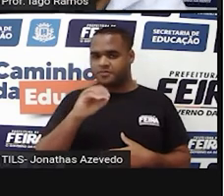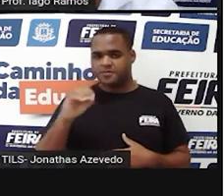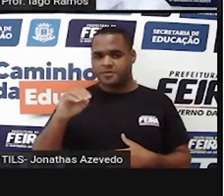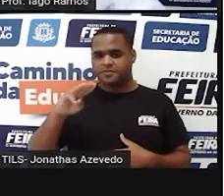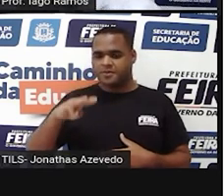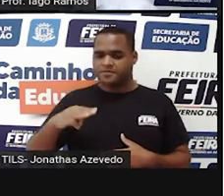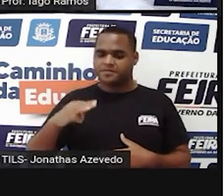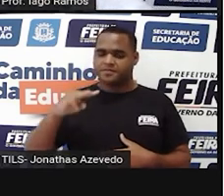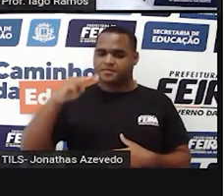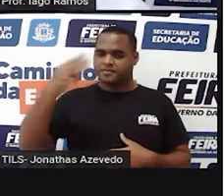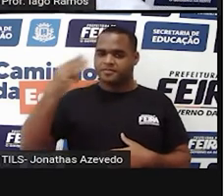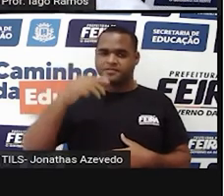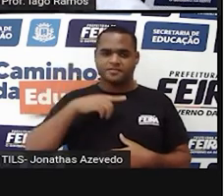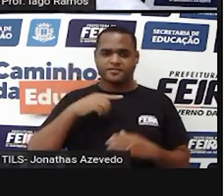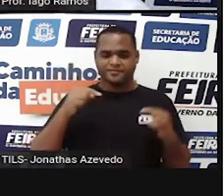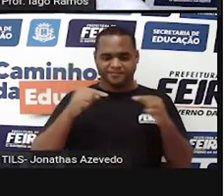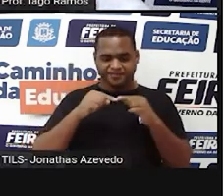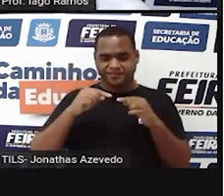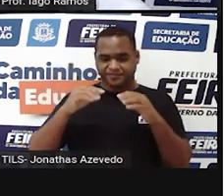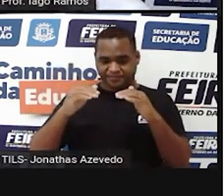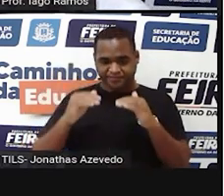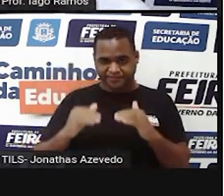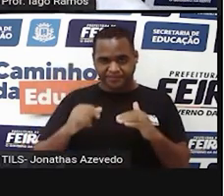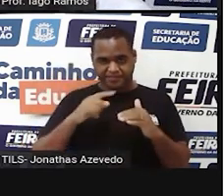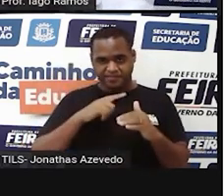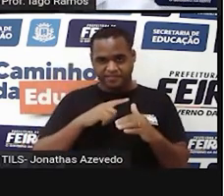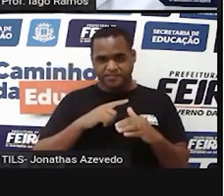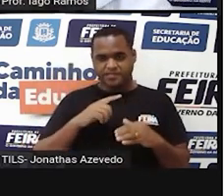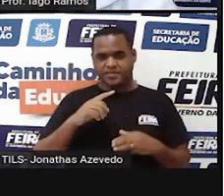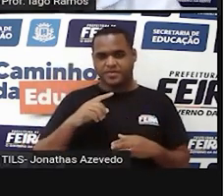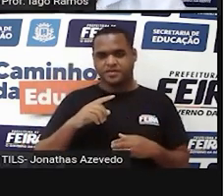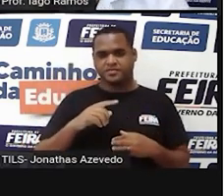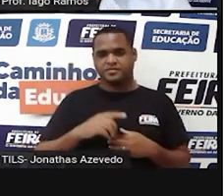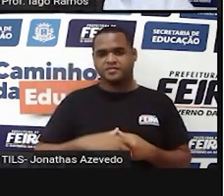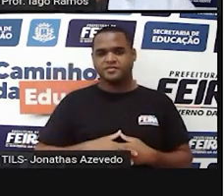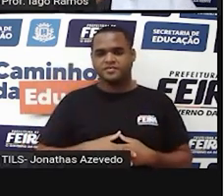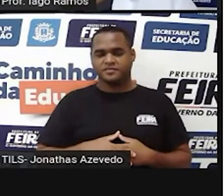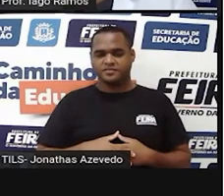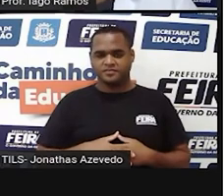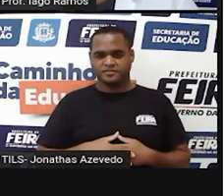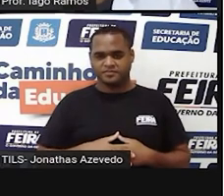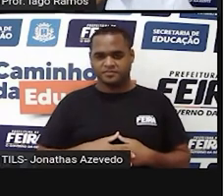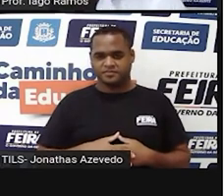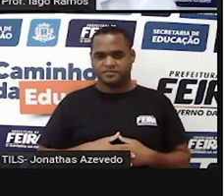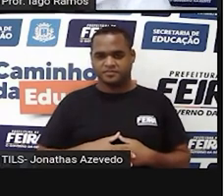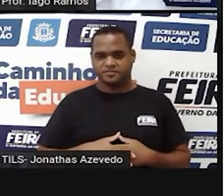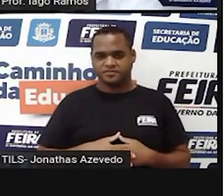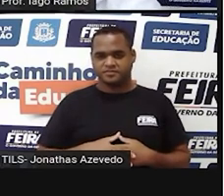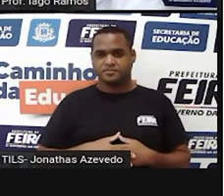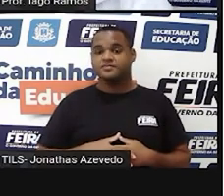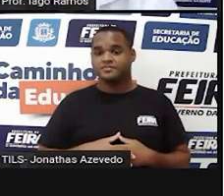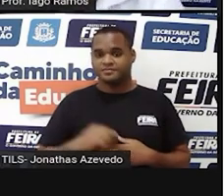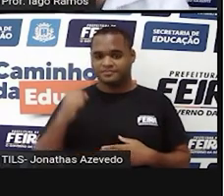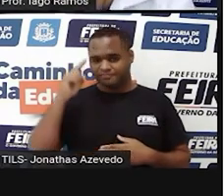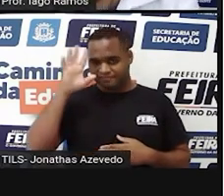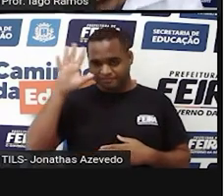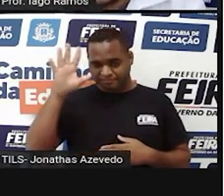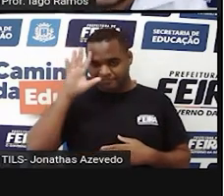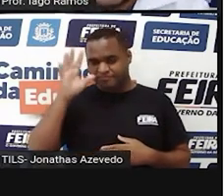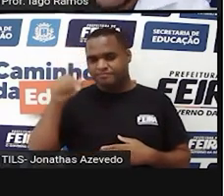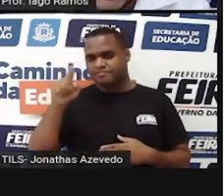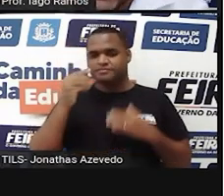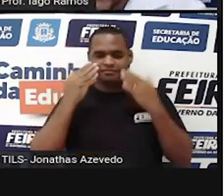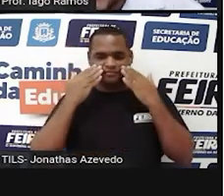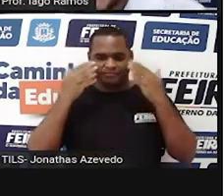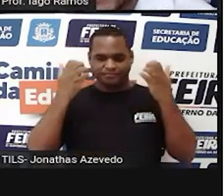cúbicos. E ali na parte de baixo, para os submúltiplos, o mesmo raciocínio. Certo? Mas eu estou te